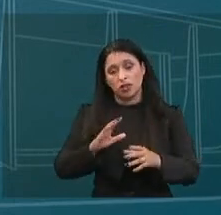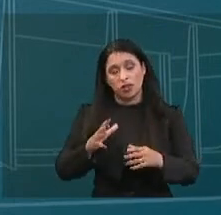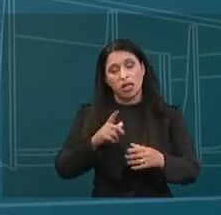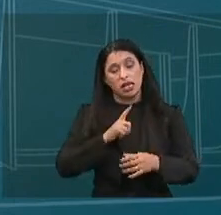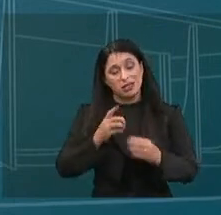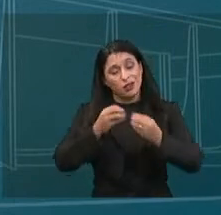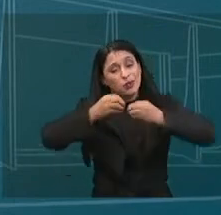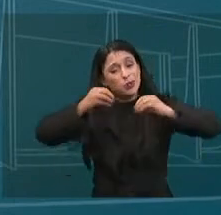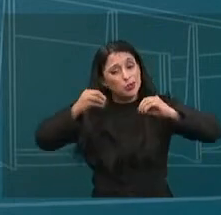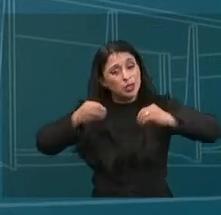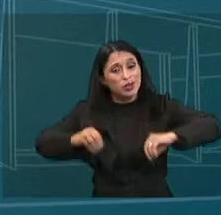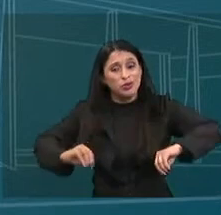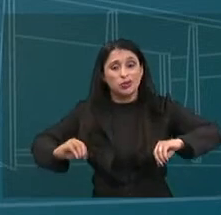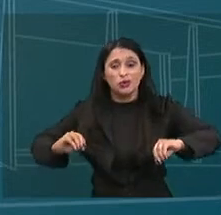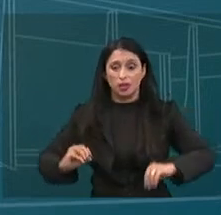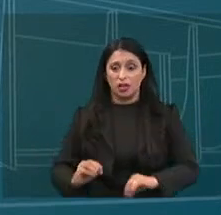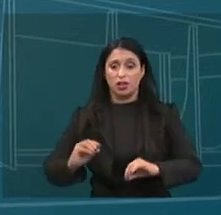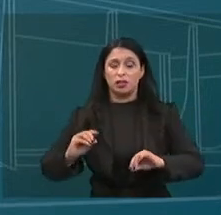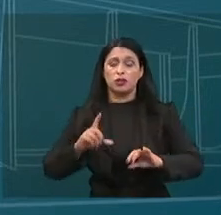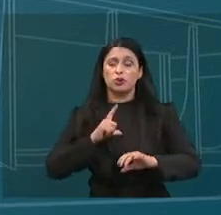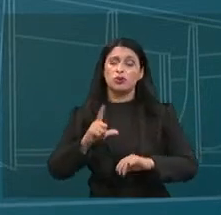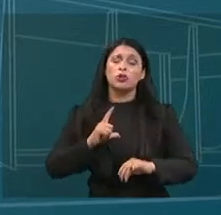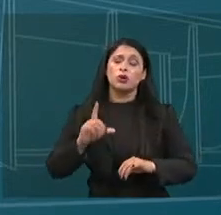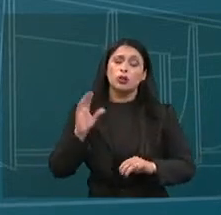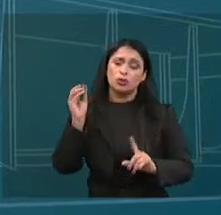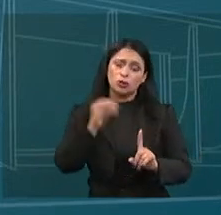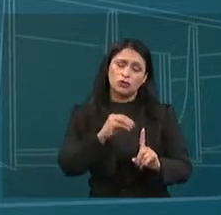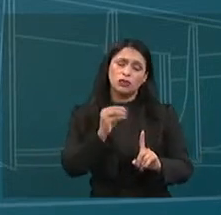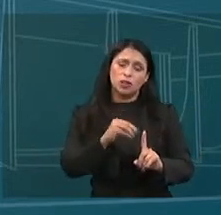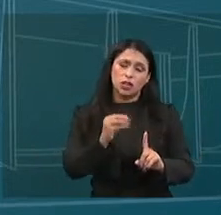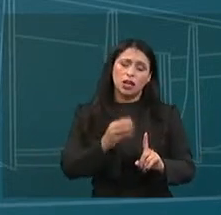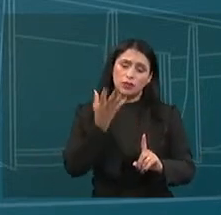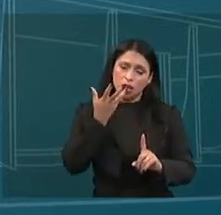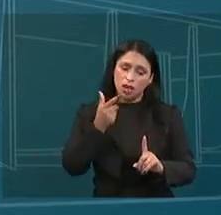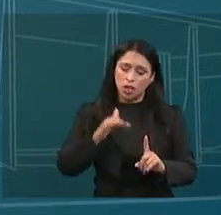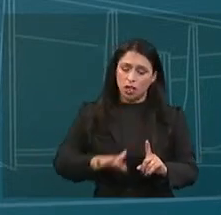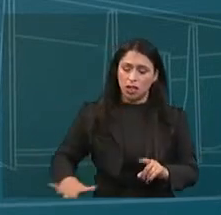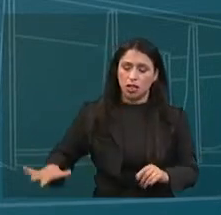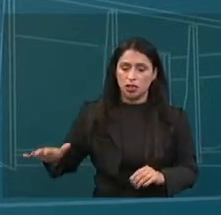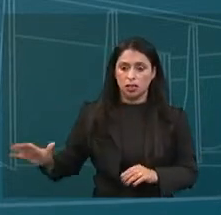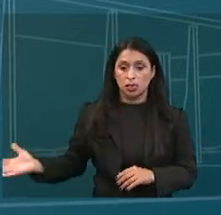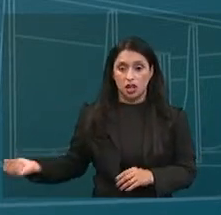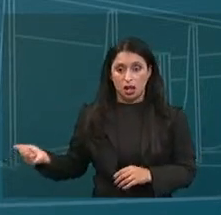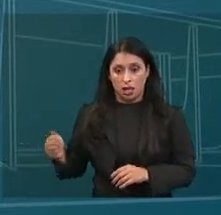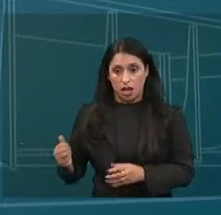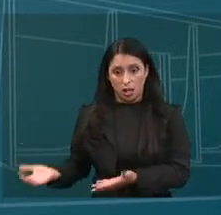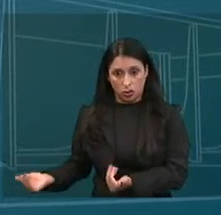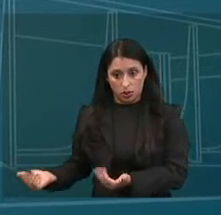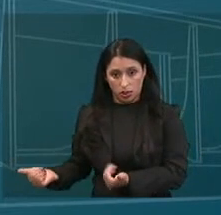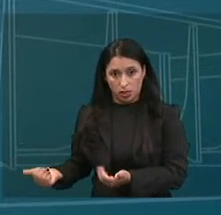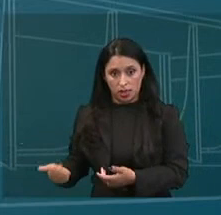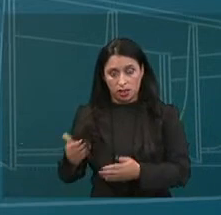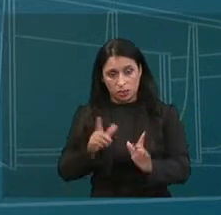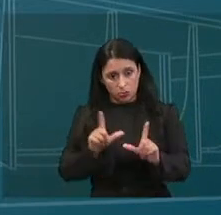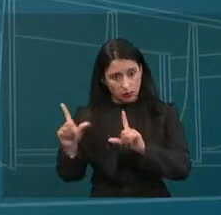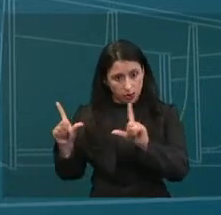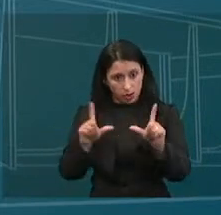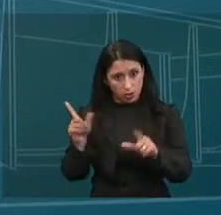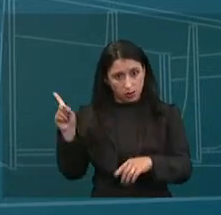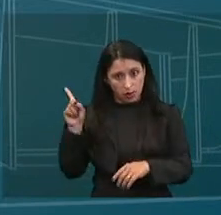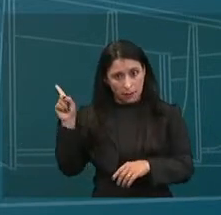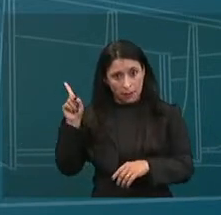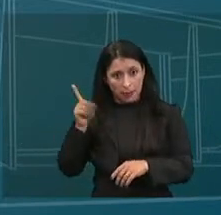desproporcionais, especialmente a grupos hipervulneráveis como o de crianças e adolescentes. Próximo, por favor. E para essa